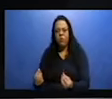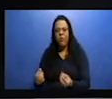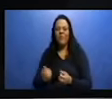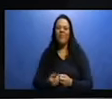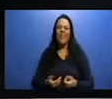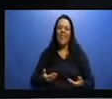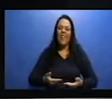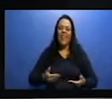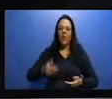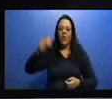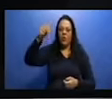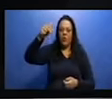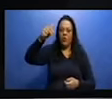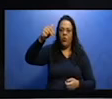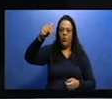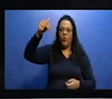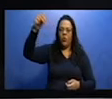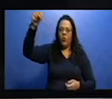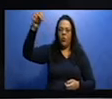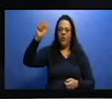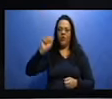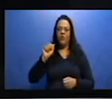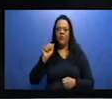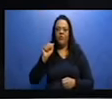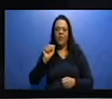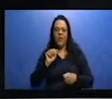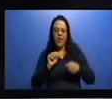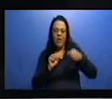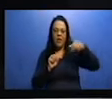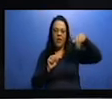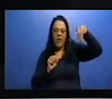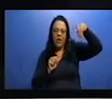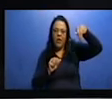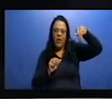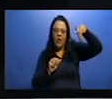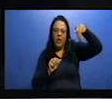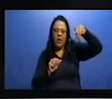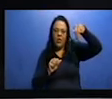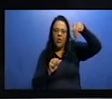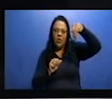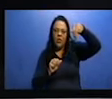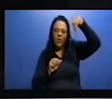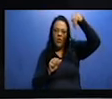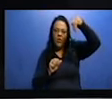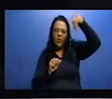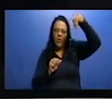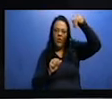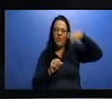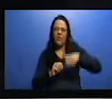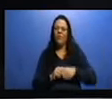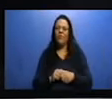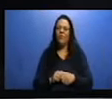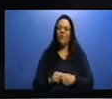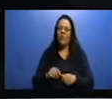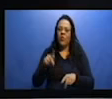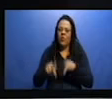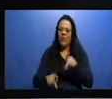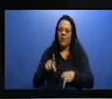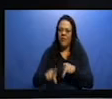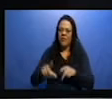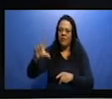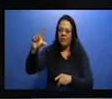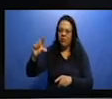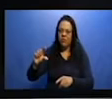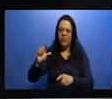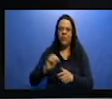e nordeste, que são as duas regiões com menor índice de urbanização. O estado de São Paulo, ele tem 96% da sua